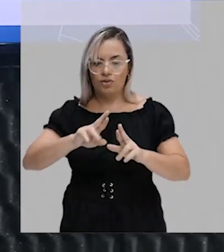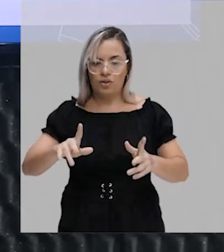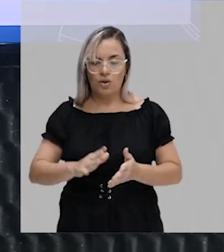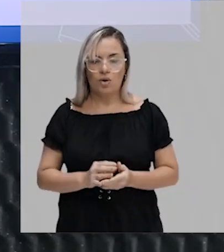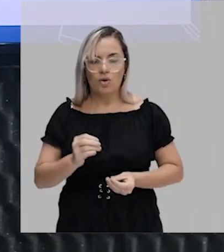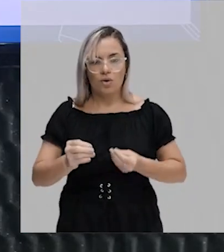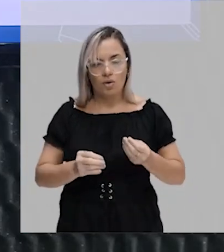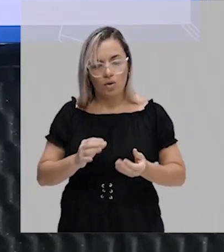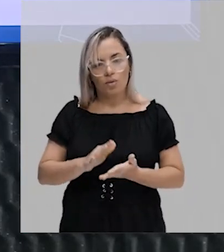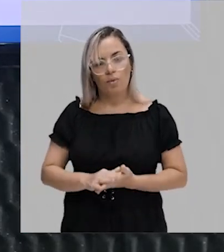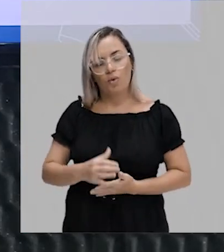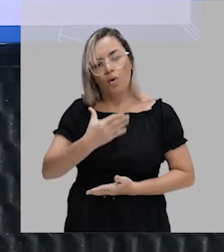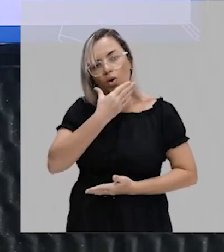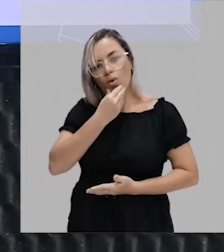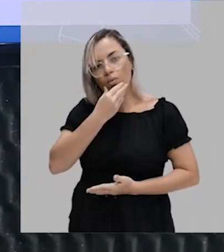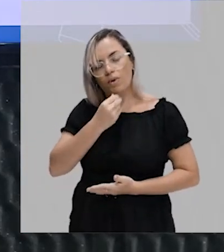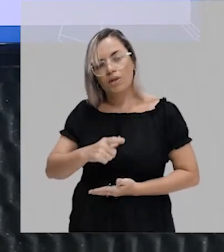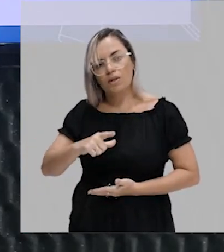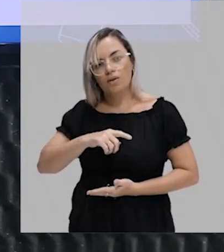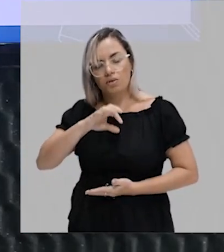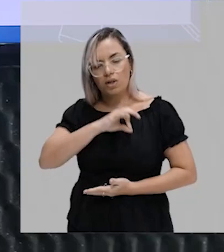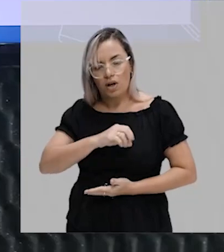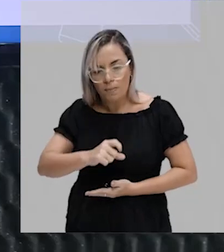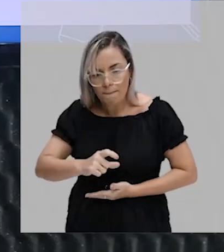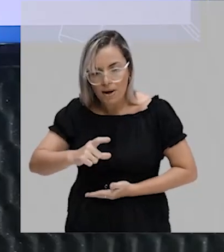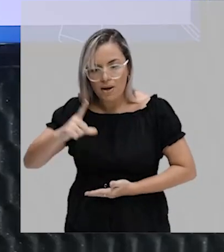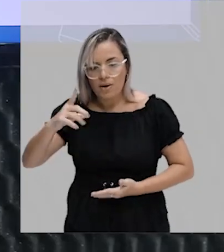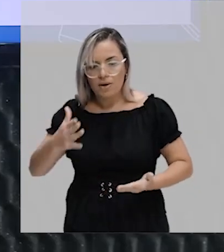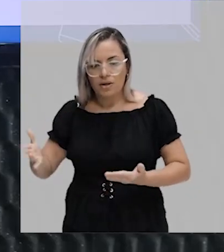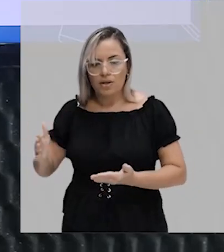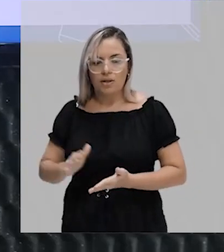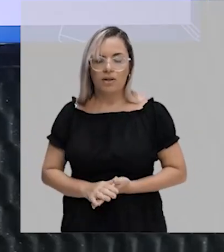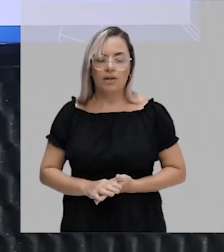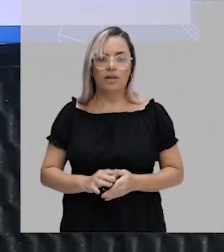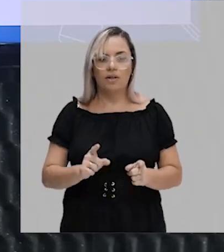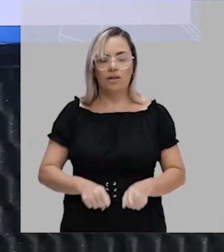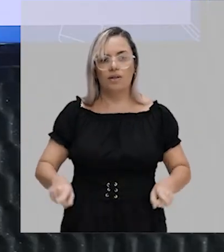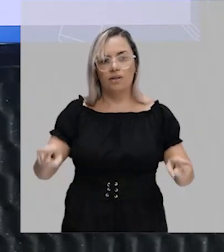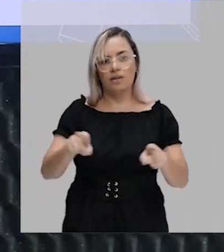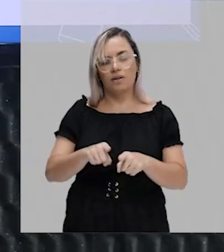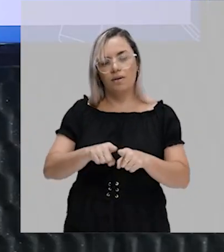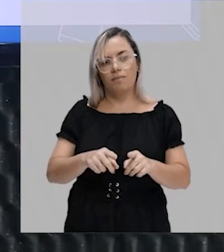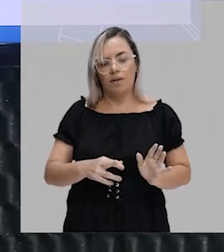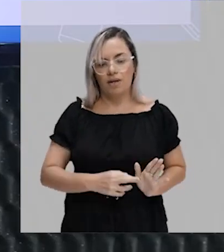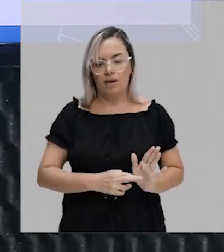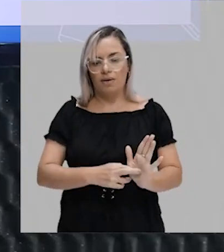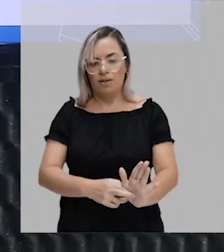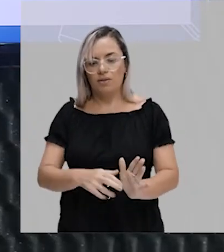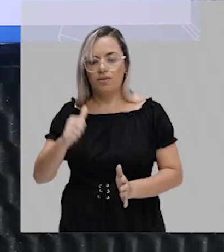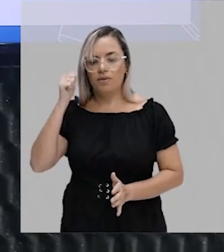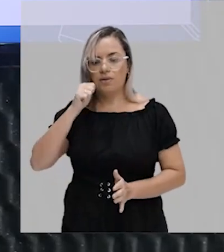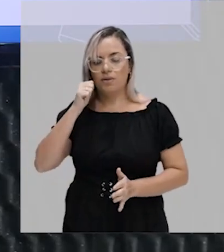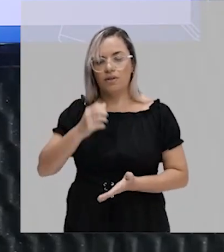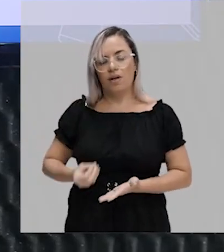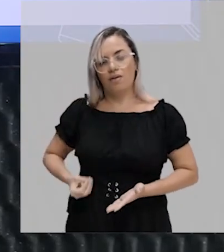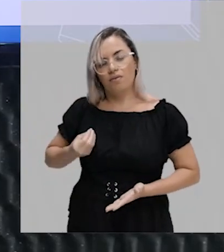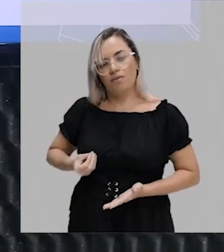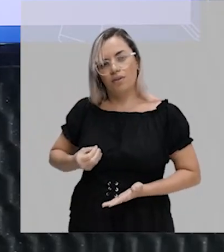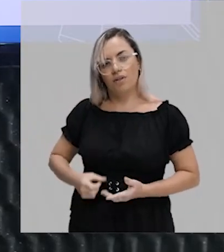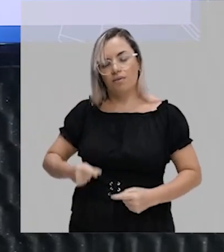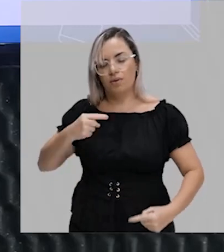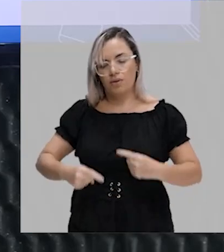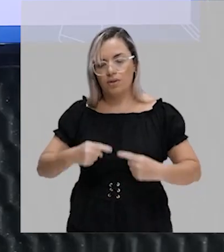caso. E a subrepresentação feminina na vida política, que é um sintoma muito comum aqui no Brasil.